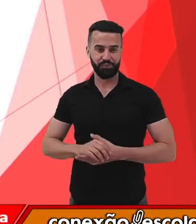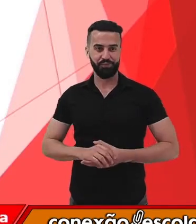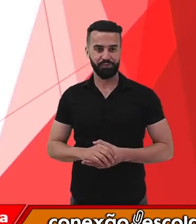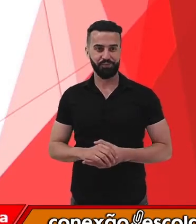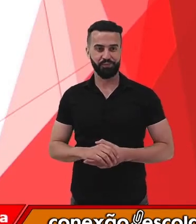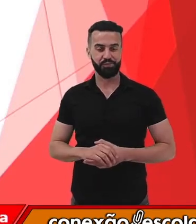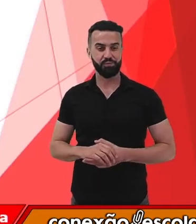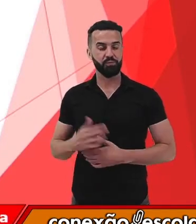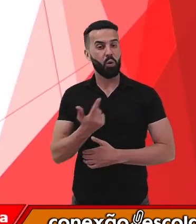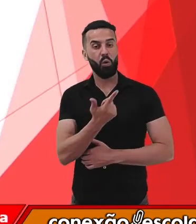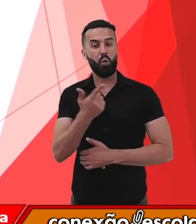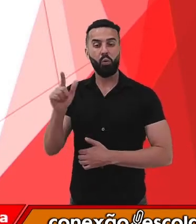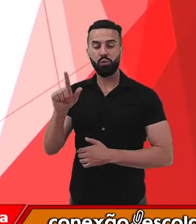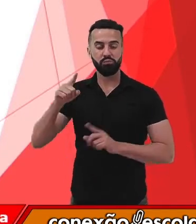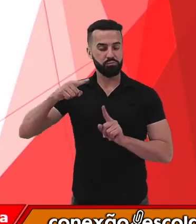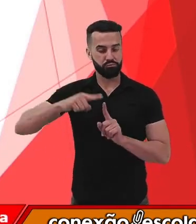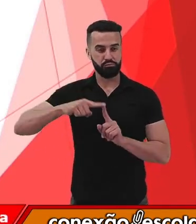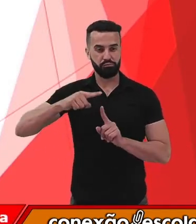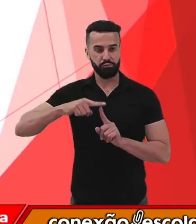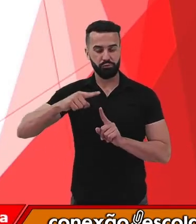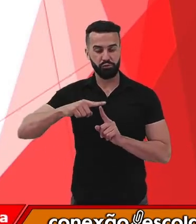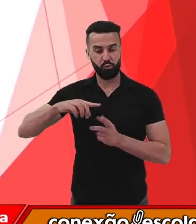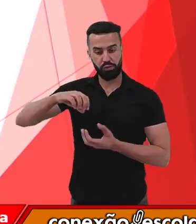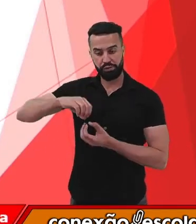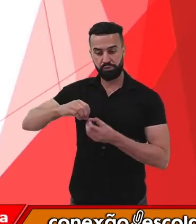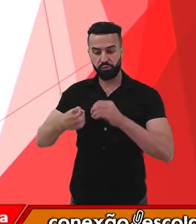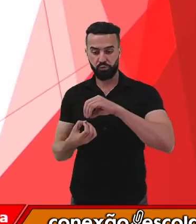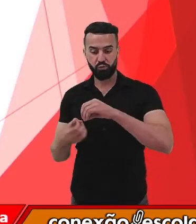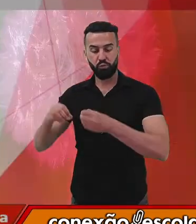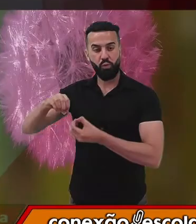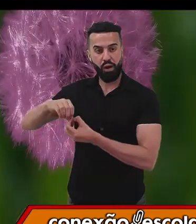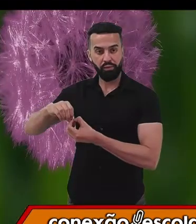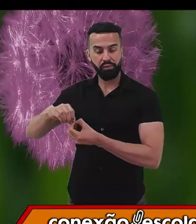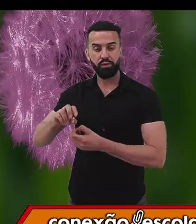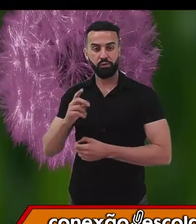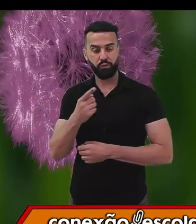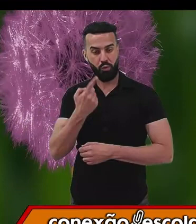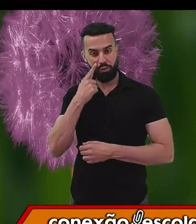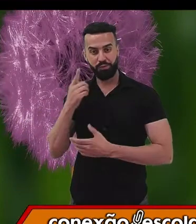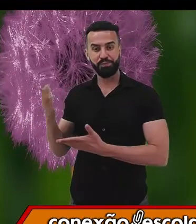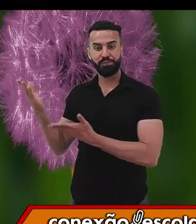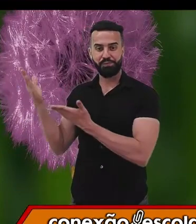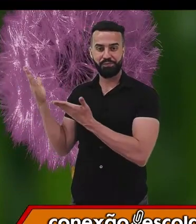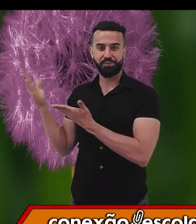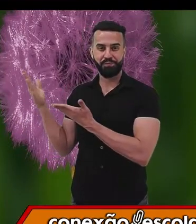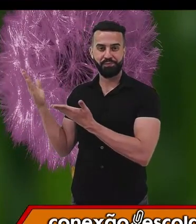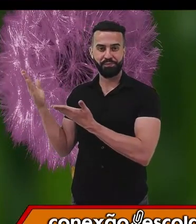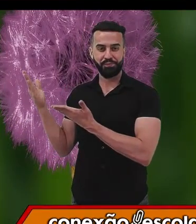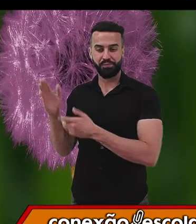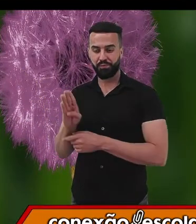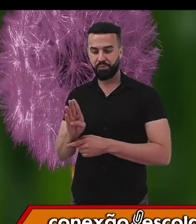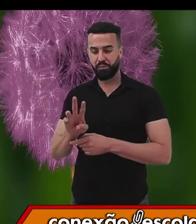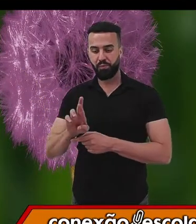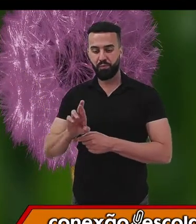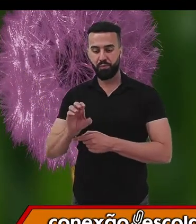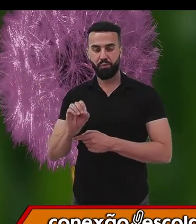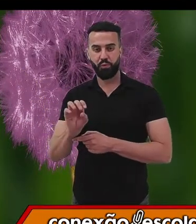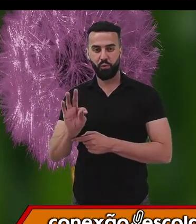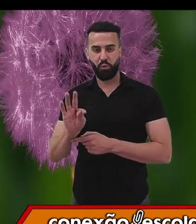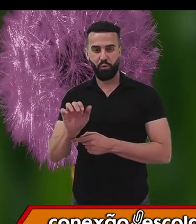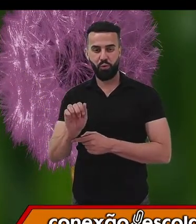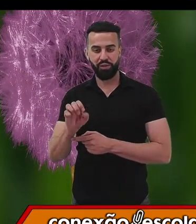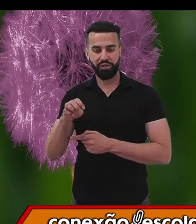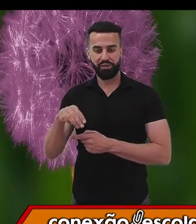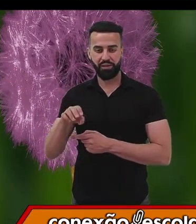Um outro tipo de reprodução assexuada é o brotamento. Como que é o brotamento? Nele,